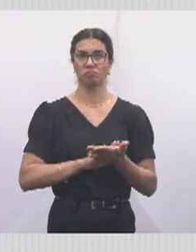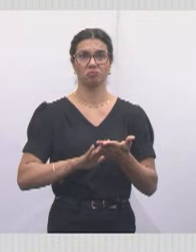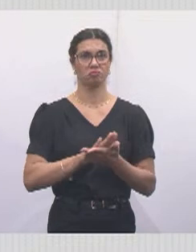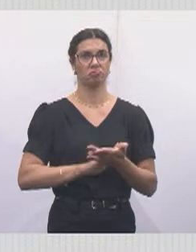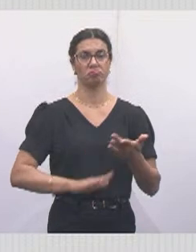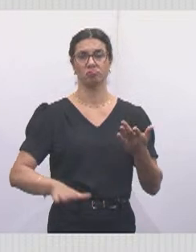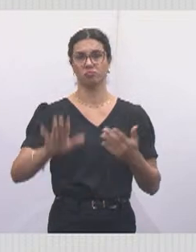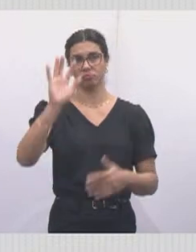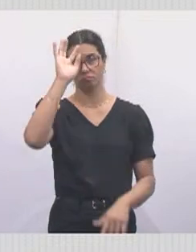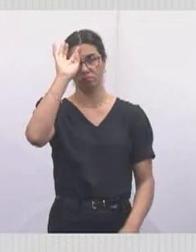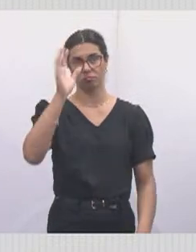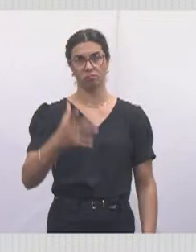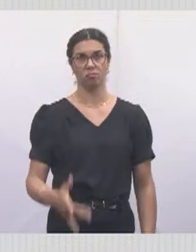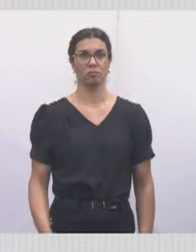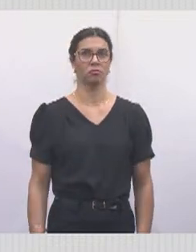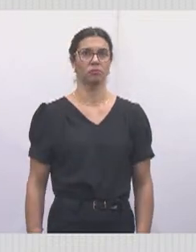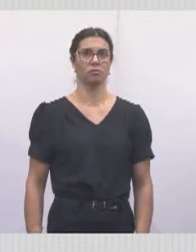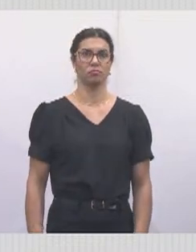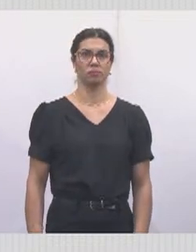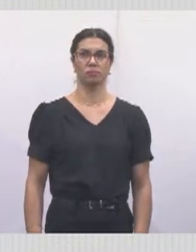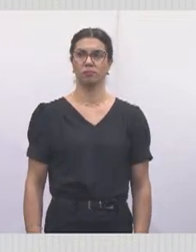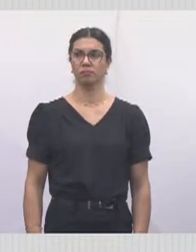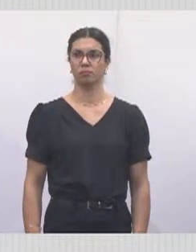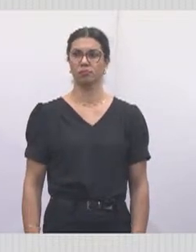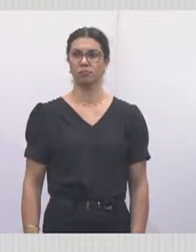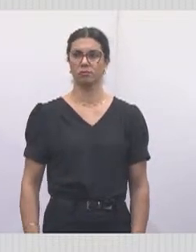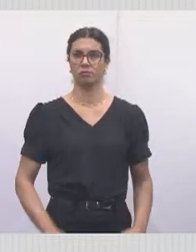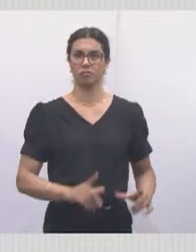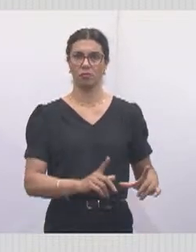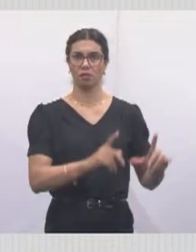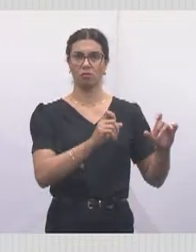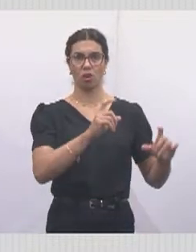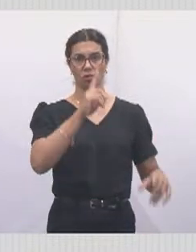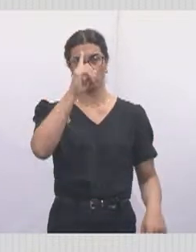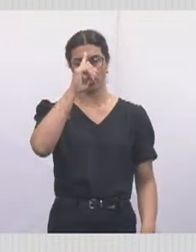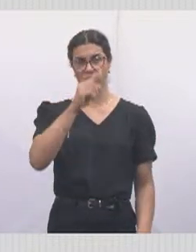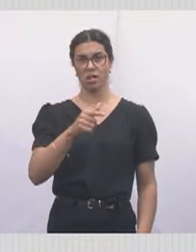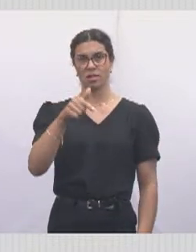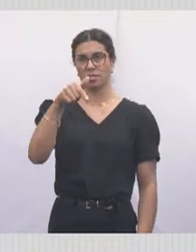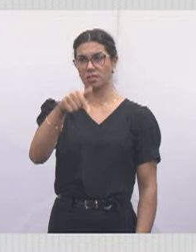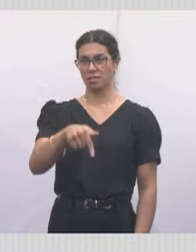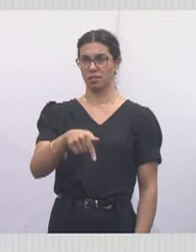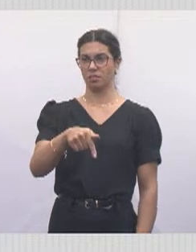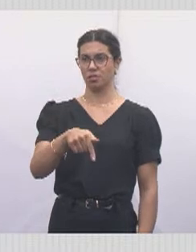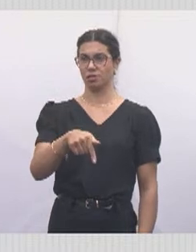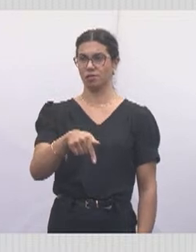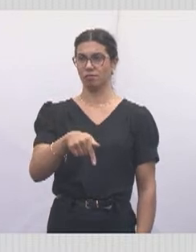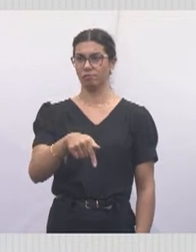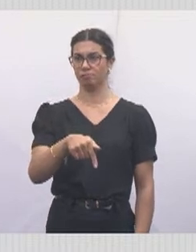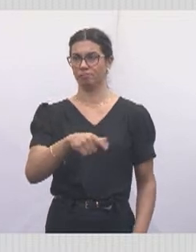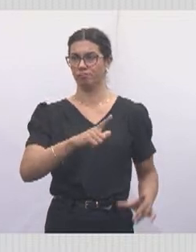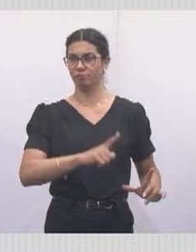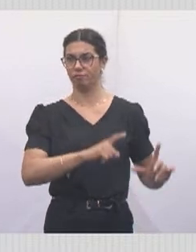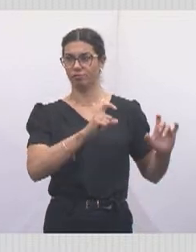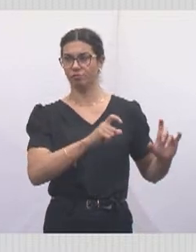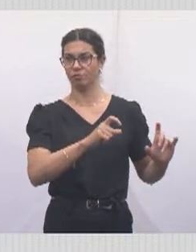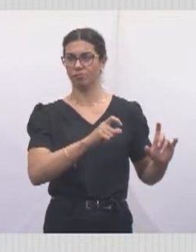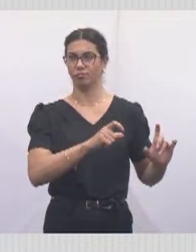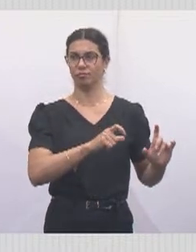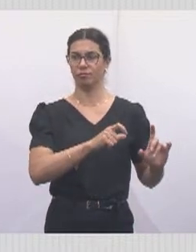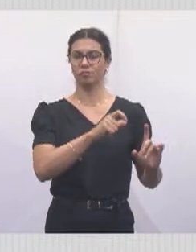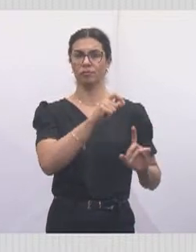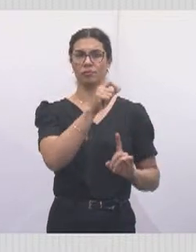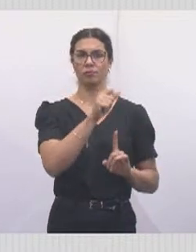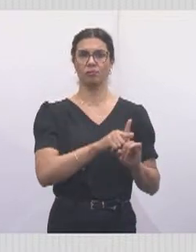arrumado. Temos aí a foto, essa foto foi tirada dia 7, olha aí, 7 de 11 de